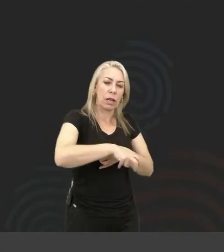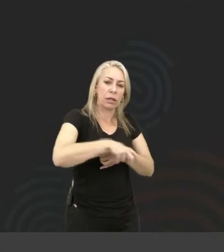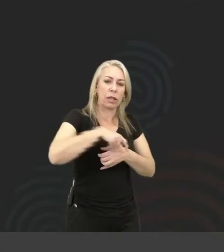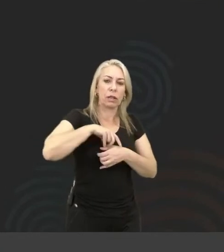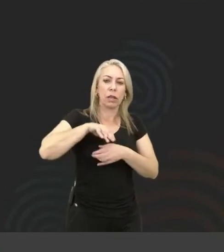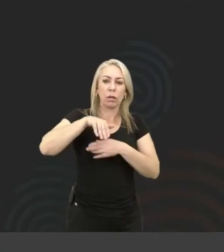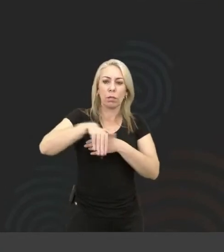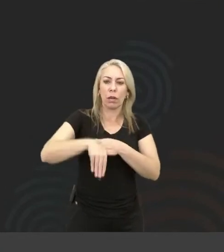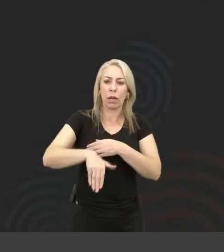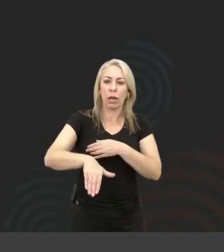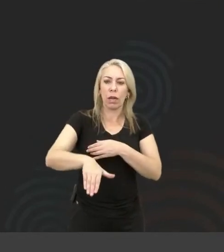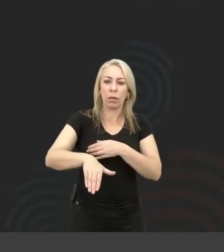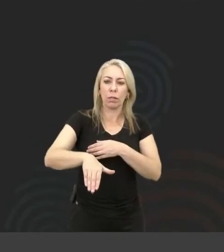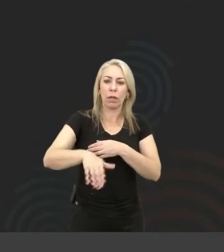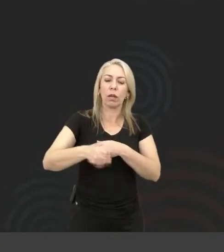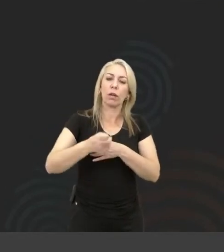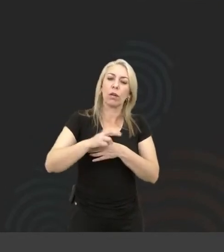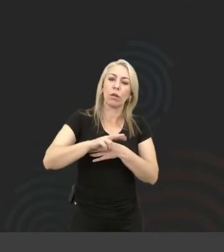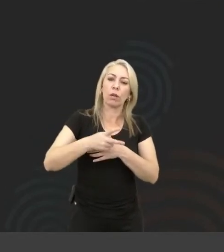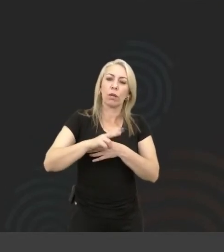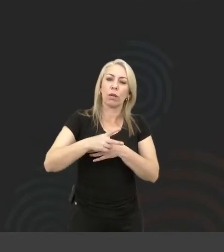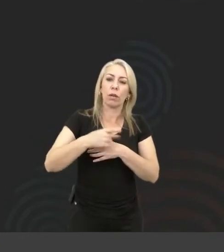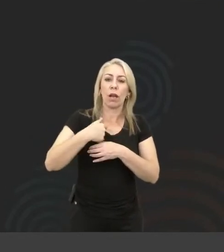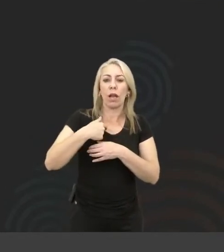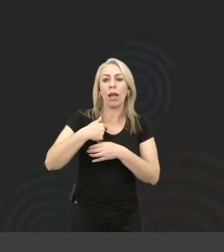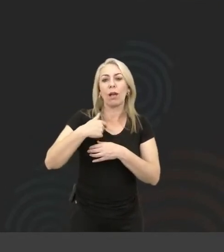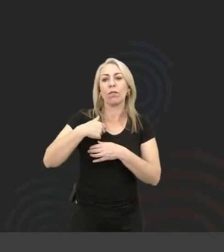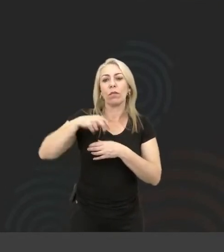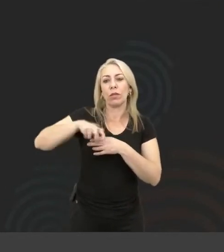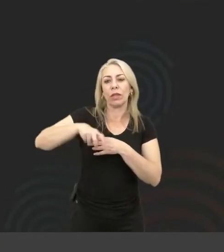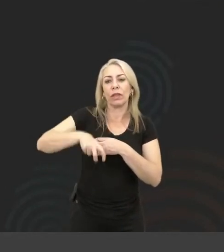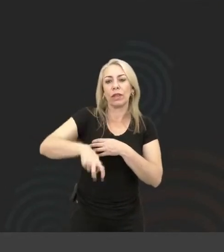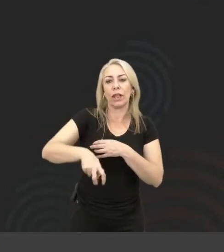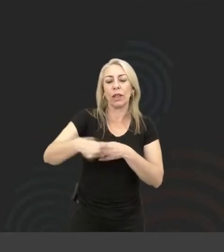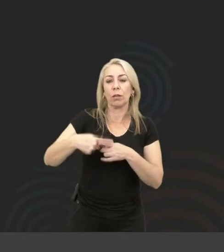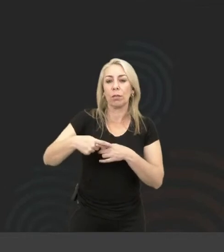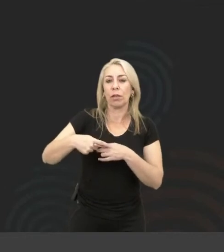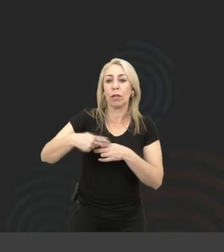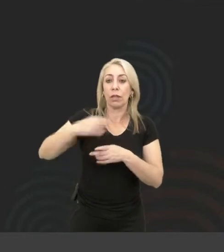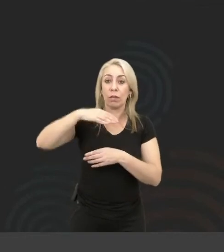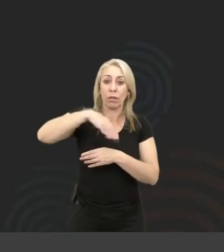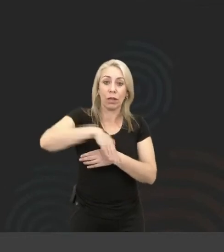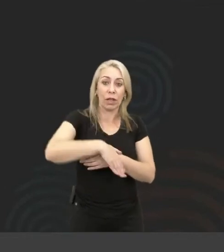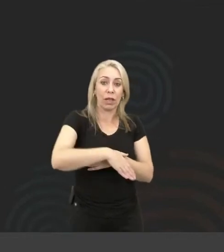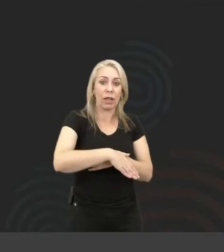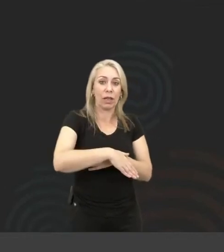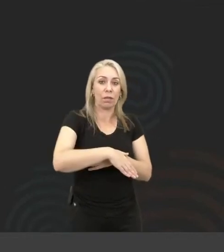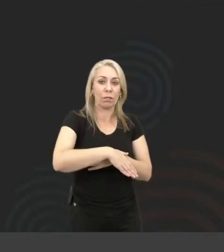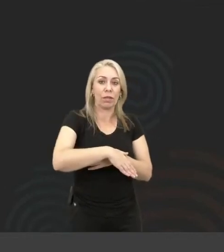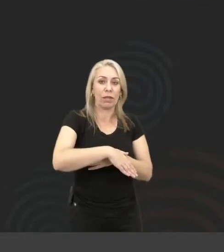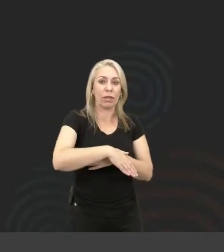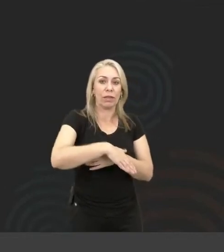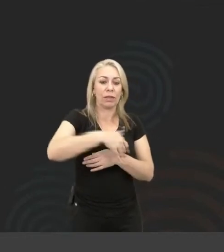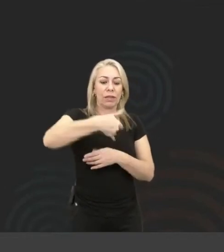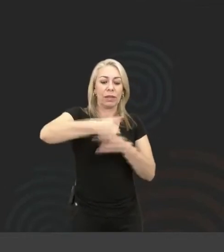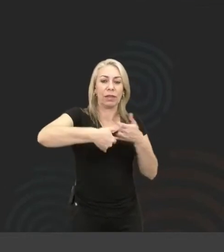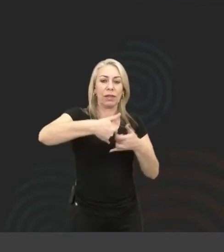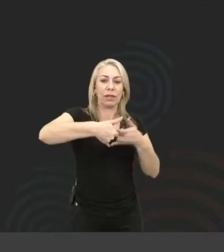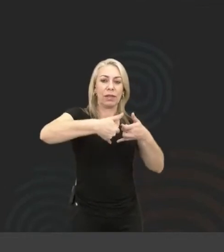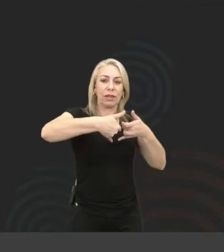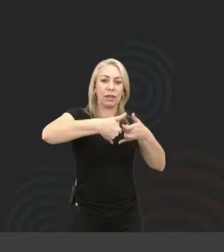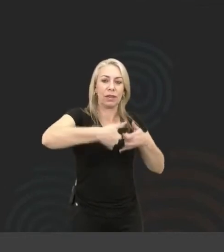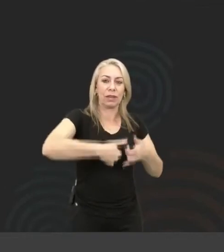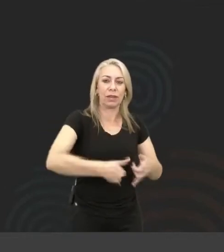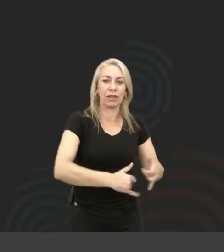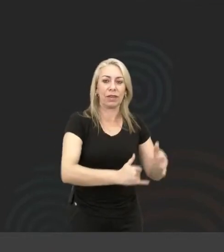salto. Vai de rampa ou vai de escada? Eu não sei tu, eu vou na escada. Porque se eu for na rampa, eu já tô inclinada. Se eu for na rampa,